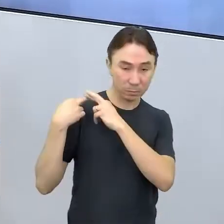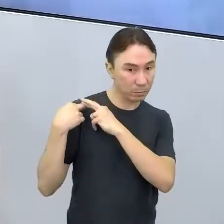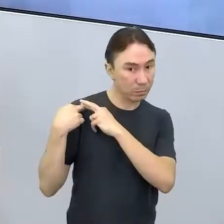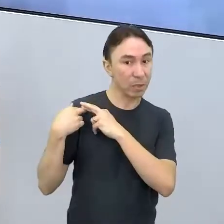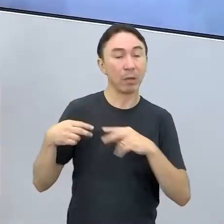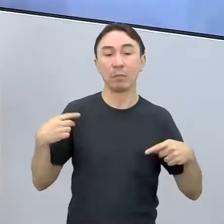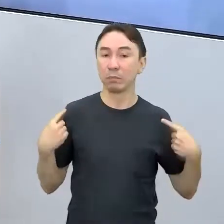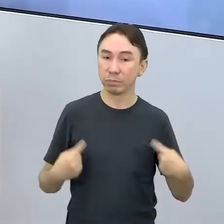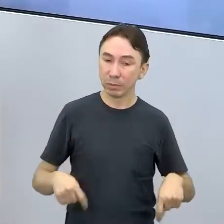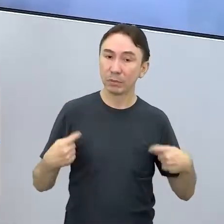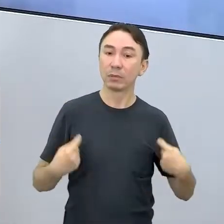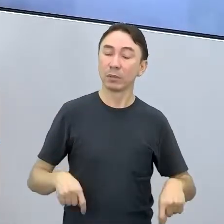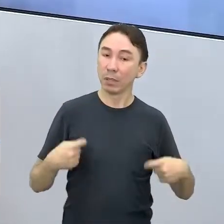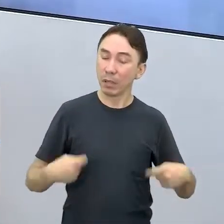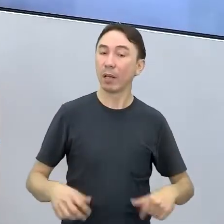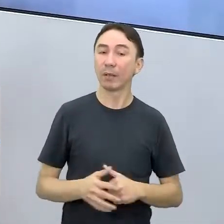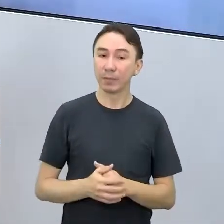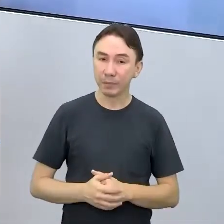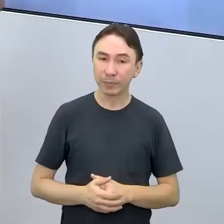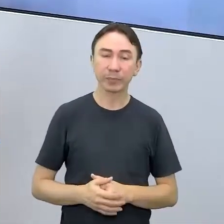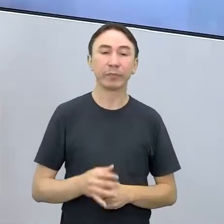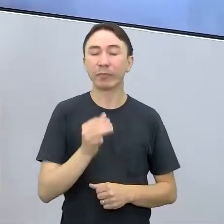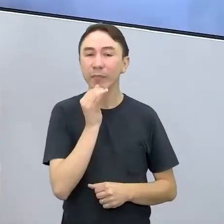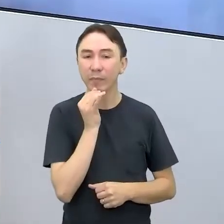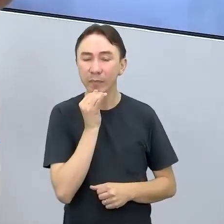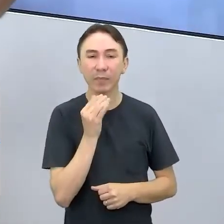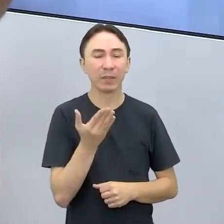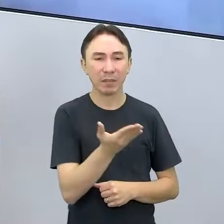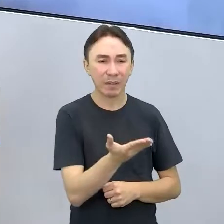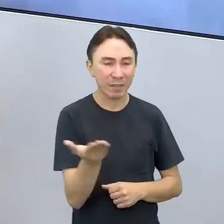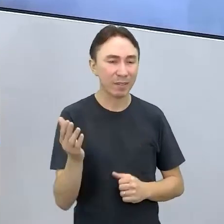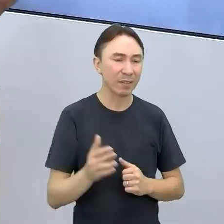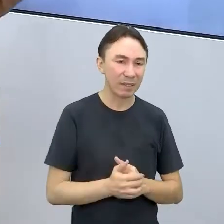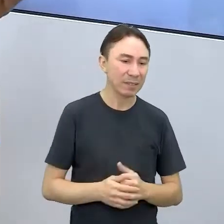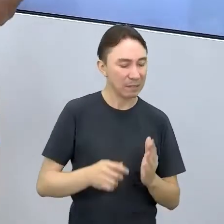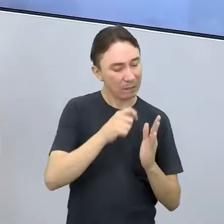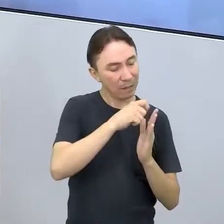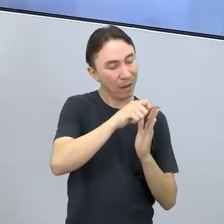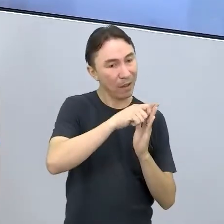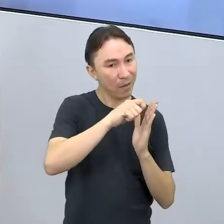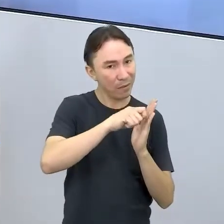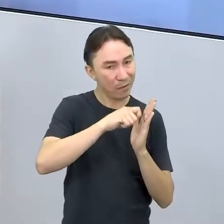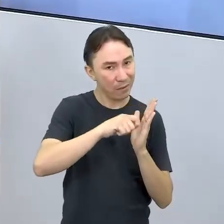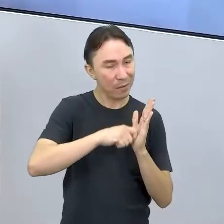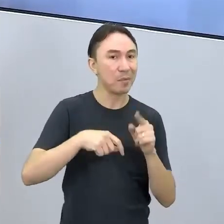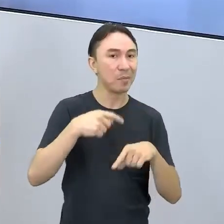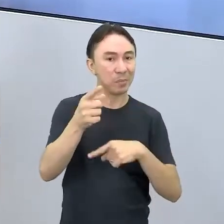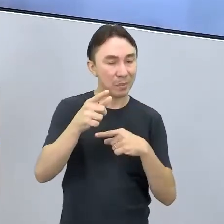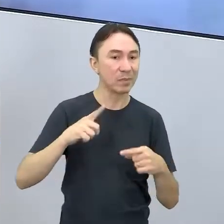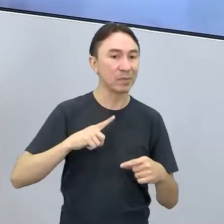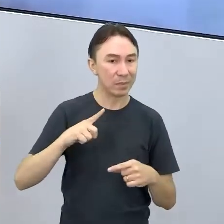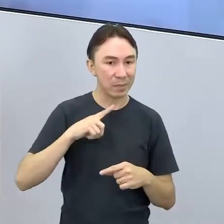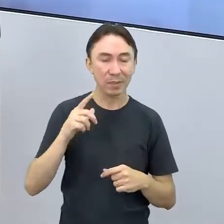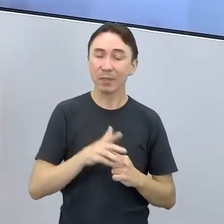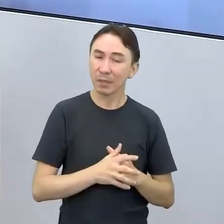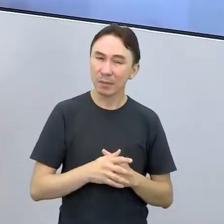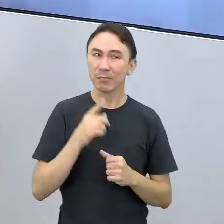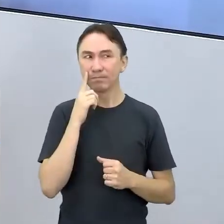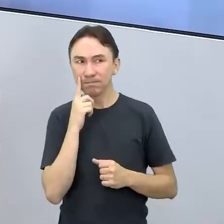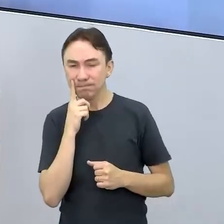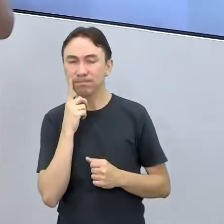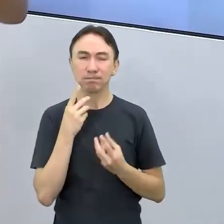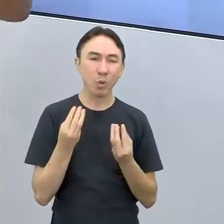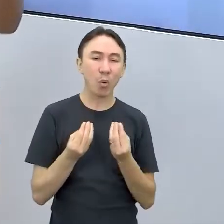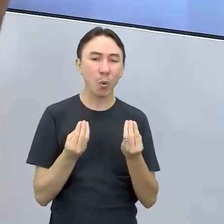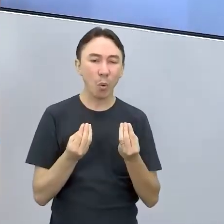escreve, né? Toda ação tem uma reação, né? Já diz aí as leis de Newton, tá certo? Então, preste muita atenção. Se você